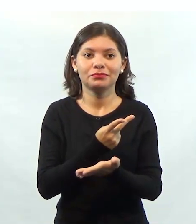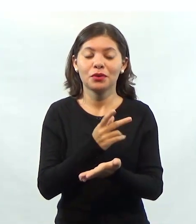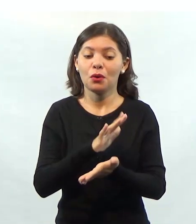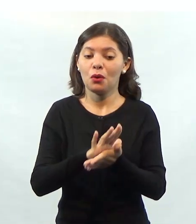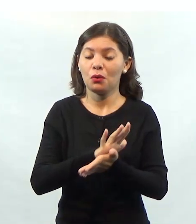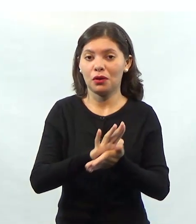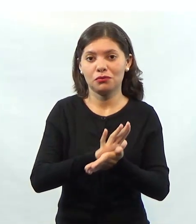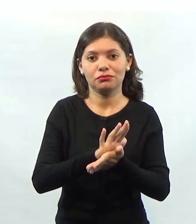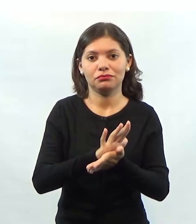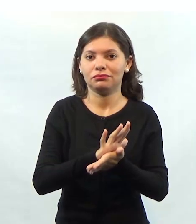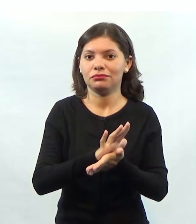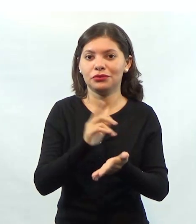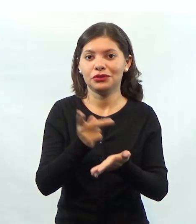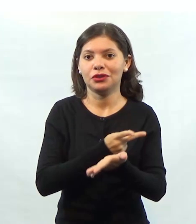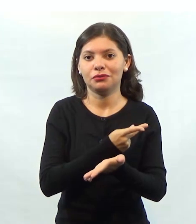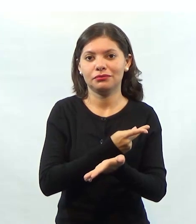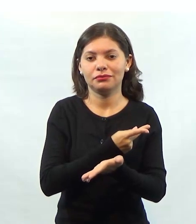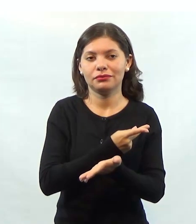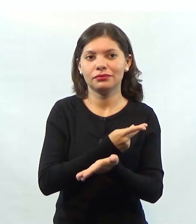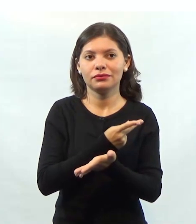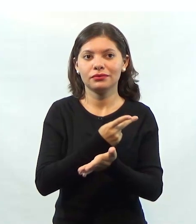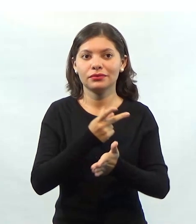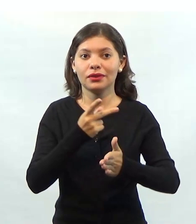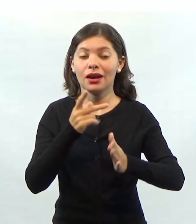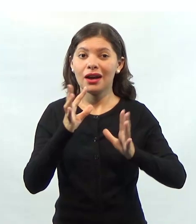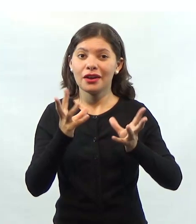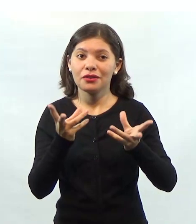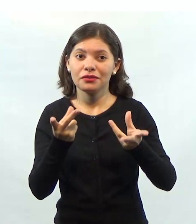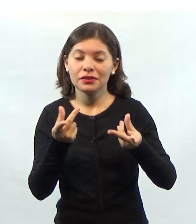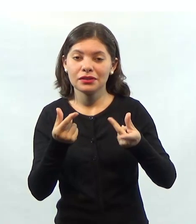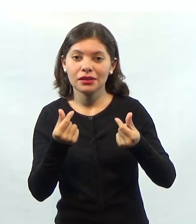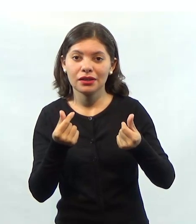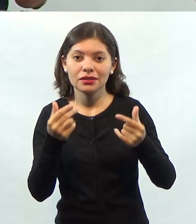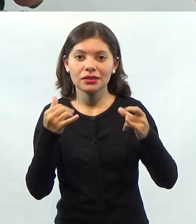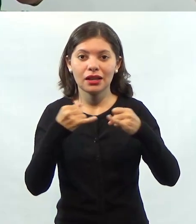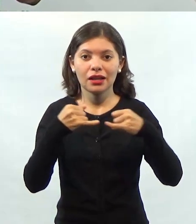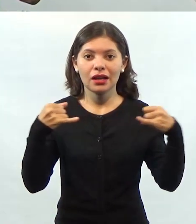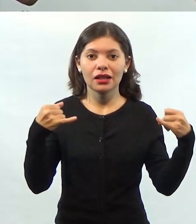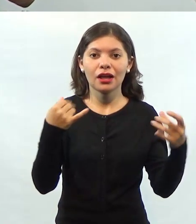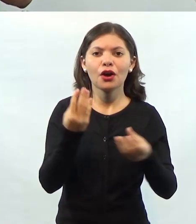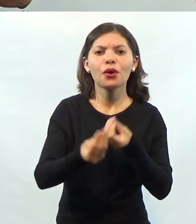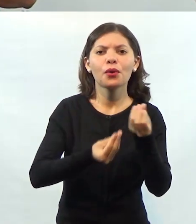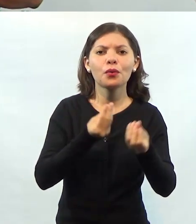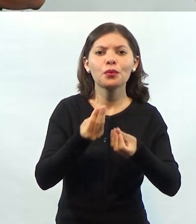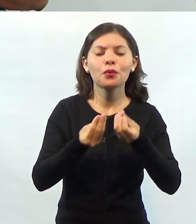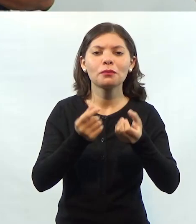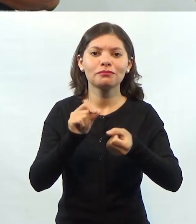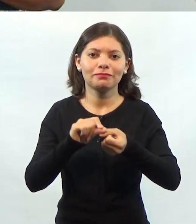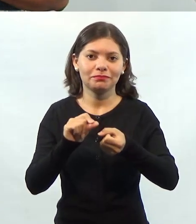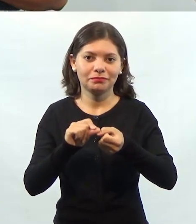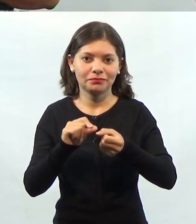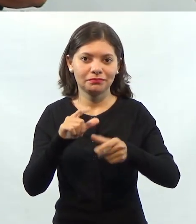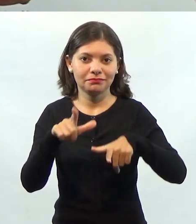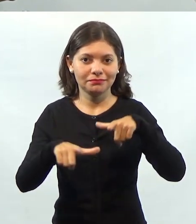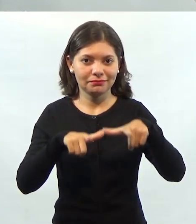A eficiência, ela está ligada à forma como vai ser feita uma atividade.